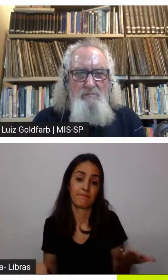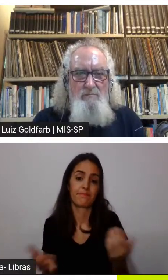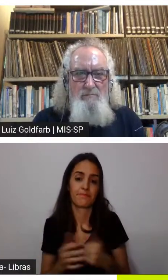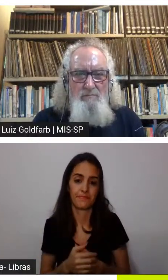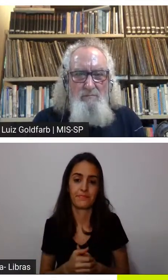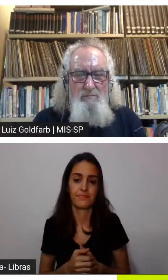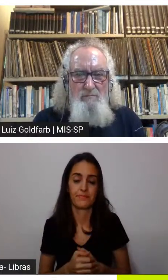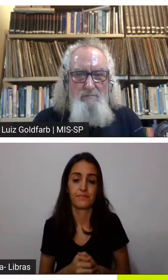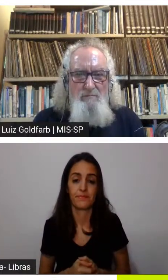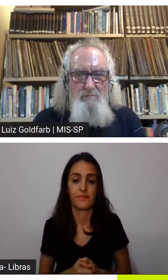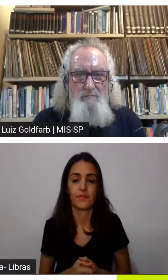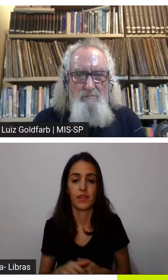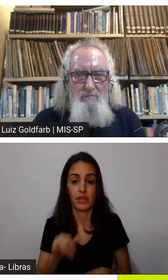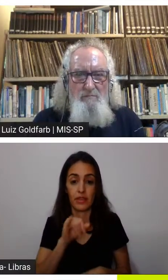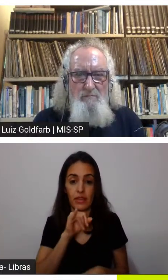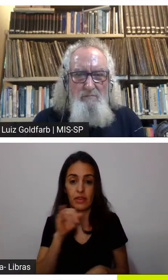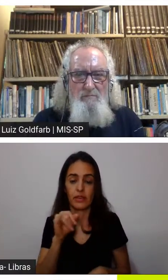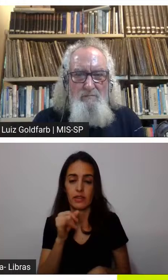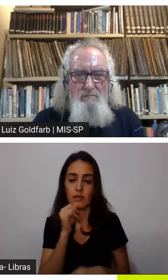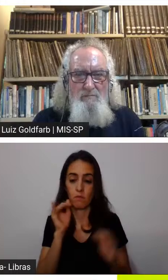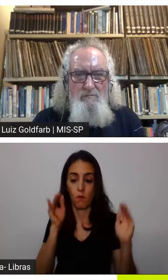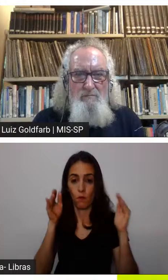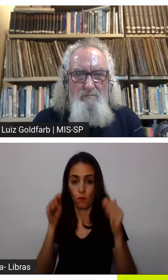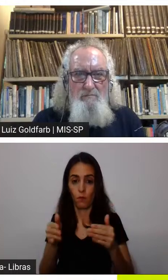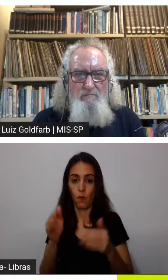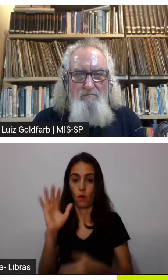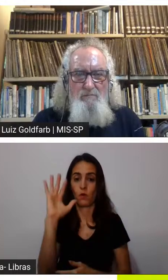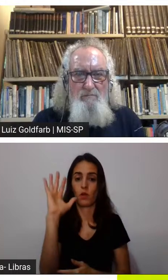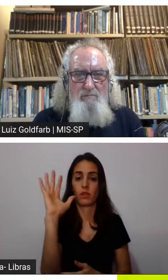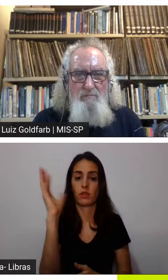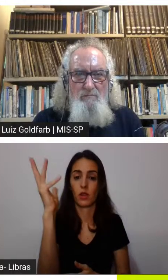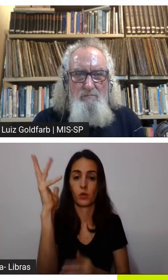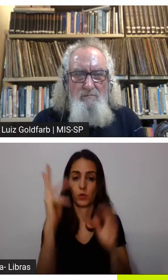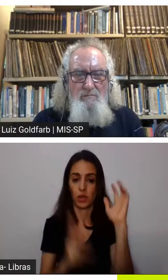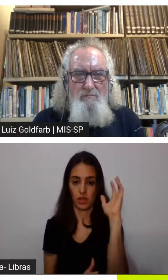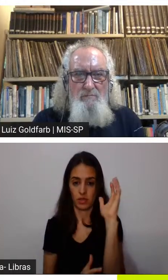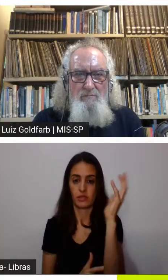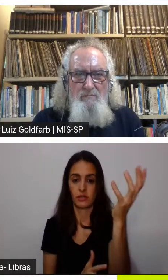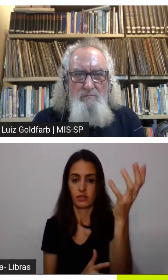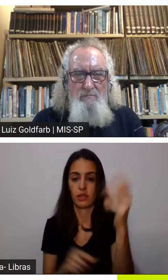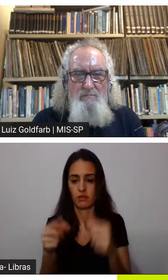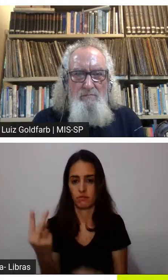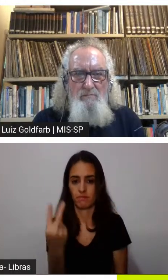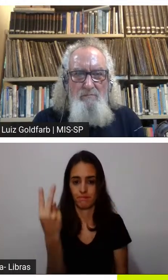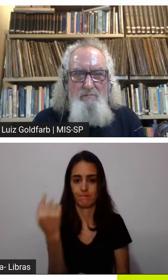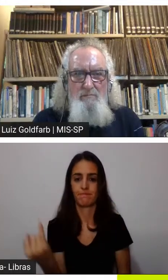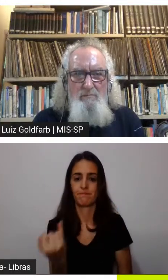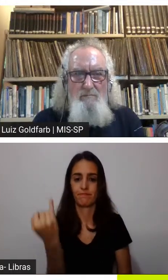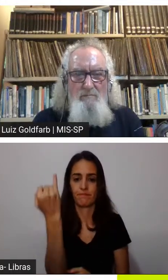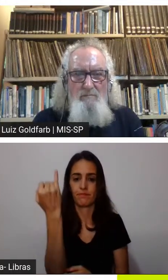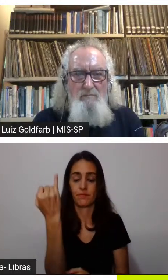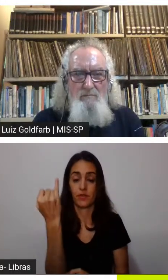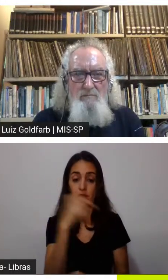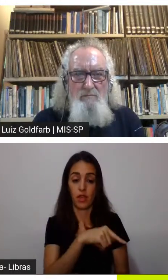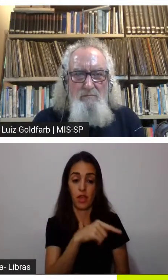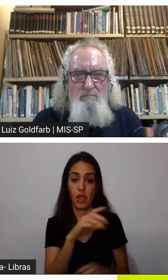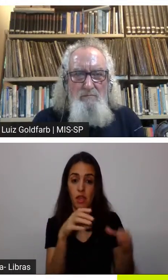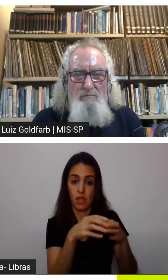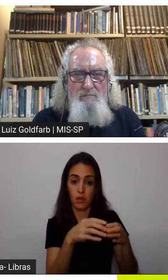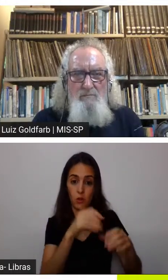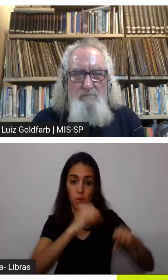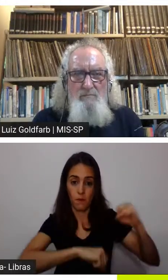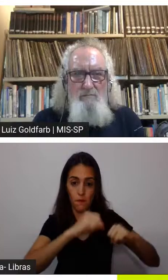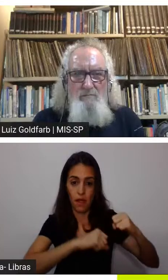tiver a natureza como um valor intrínseco e não como um valor instrumental eu acho que a indústria 4.0 ela vai naturalmente se desdobrar pra